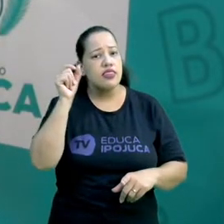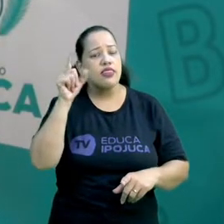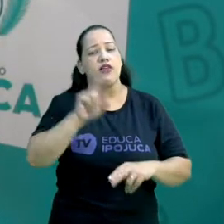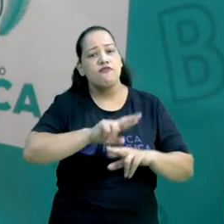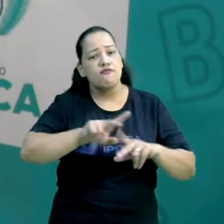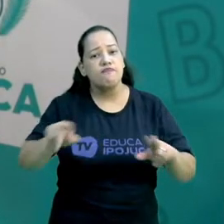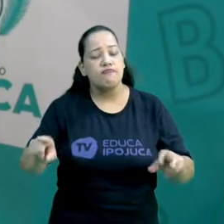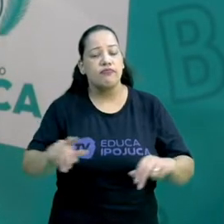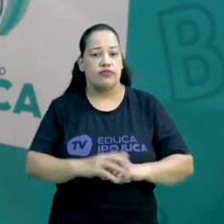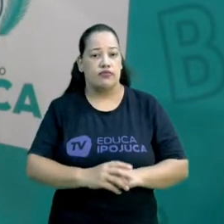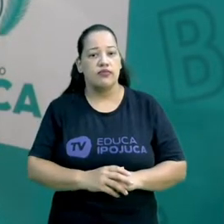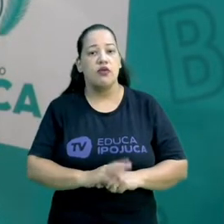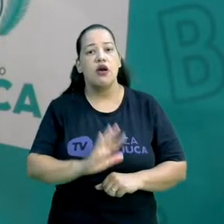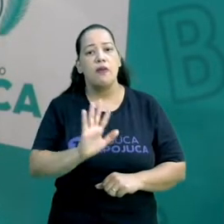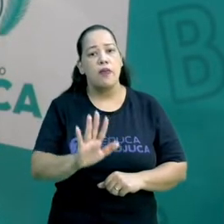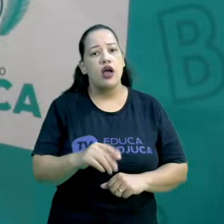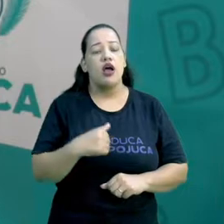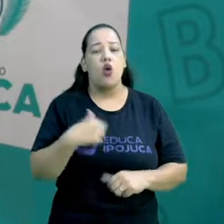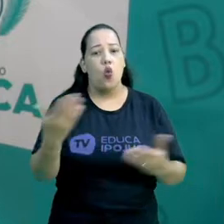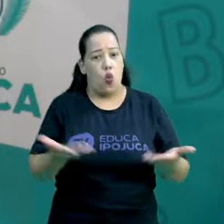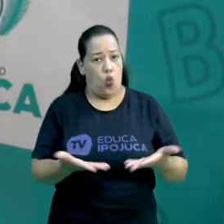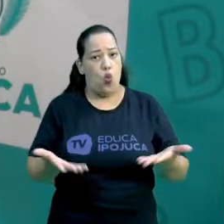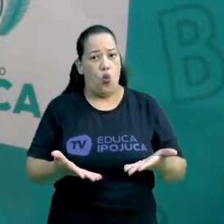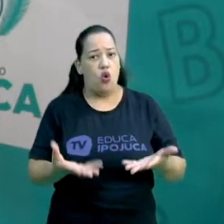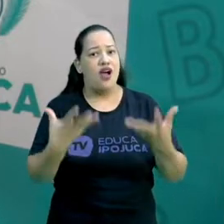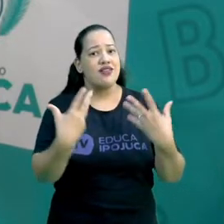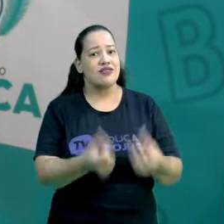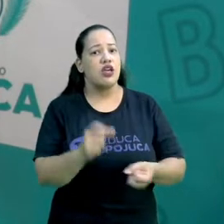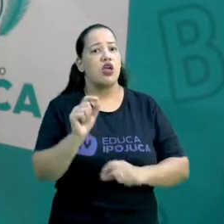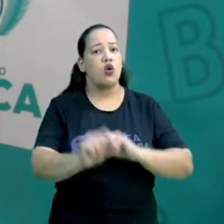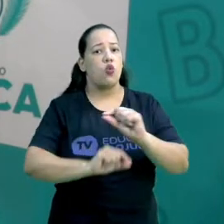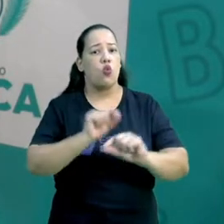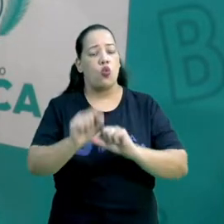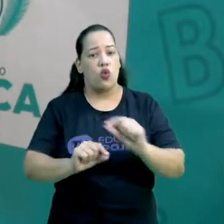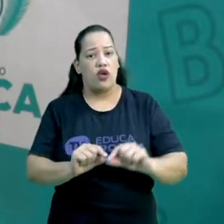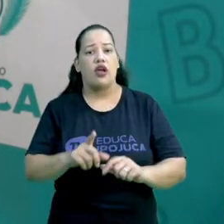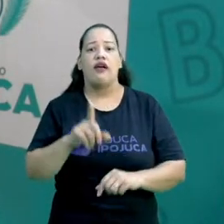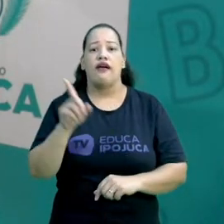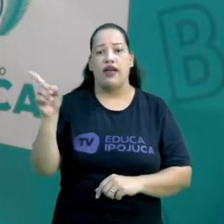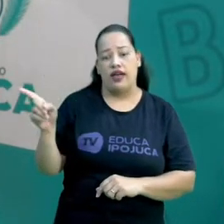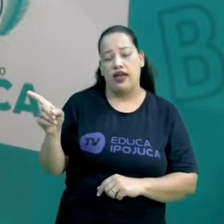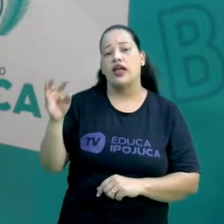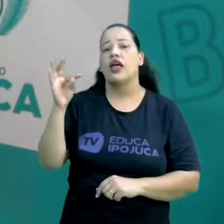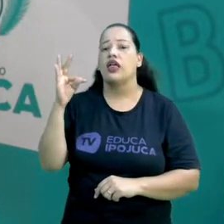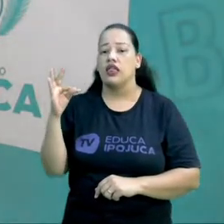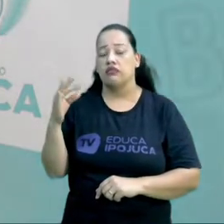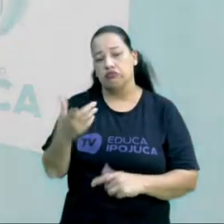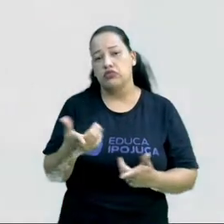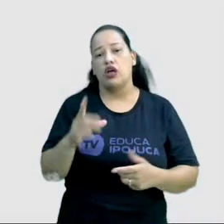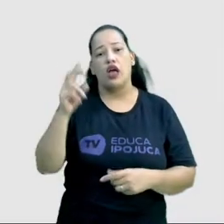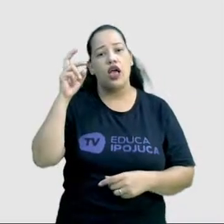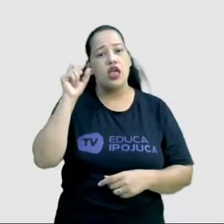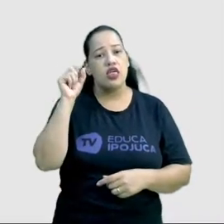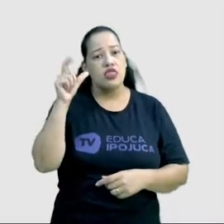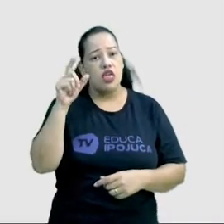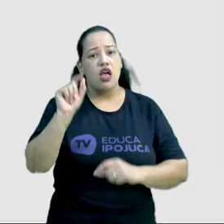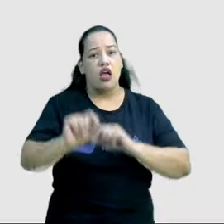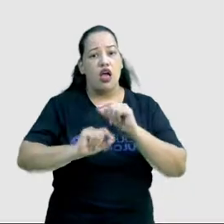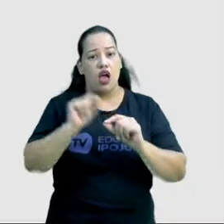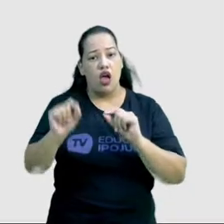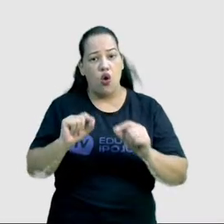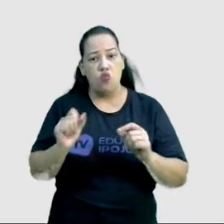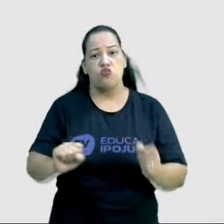apareceu. A mais aceita hoje em dia é o que nós chamamos da teoria do Big Bang. O que é isso?